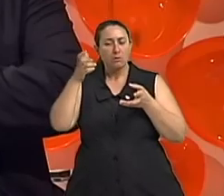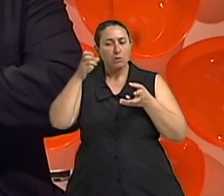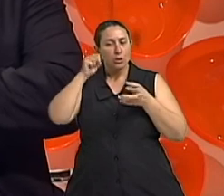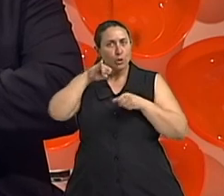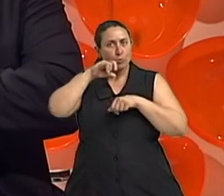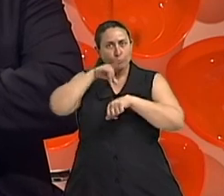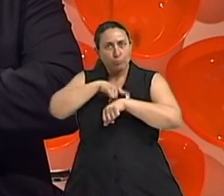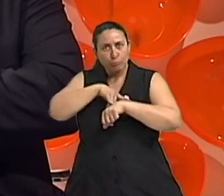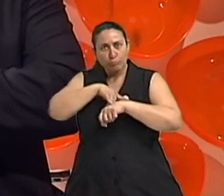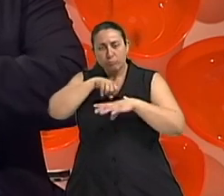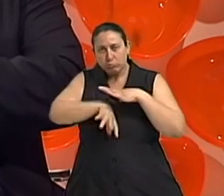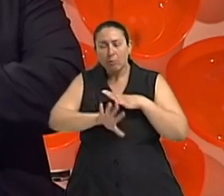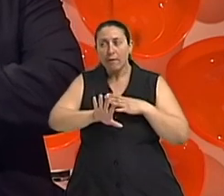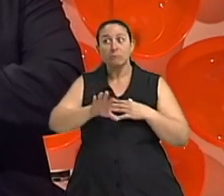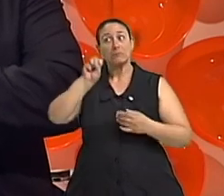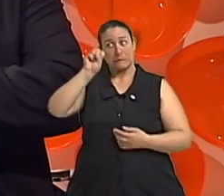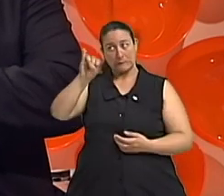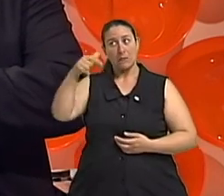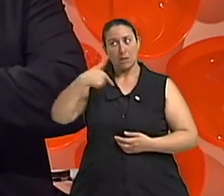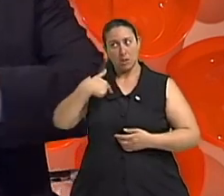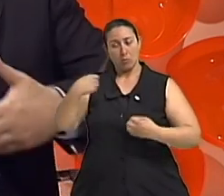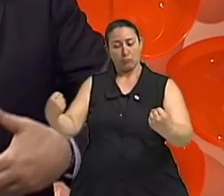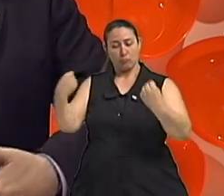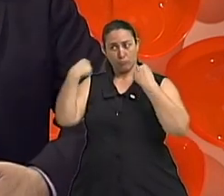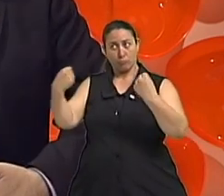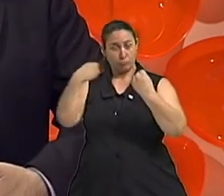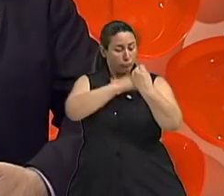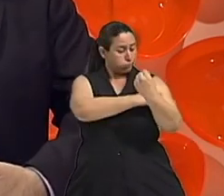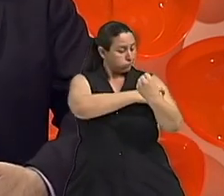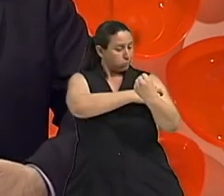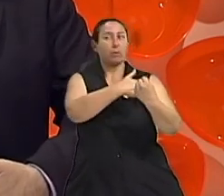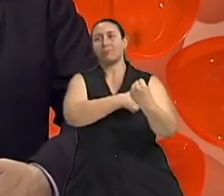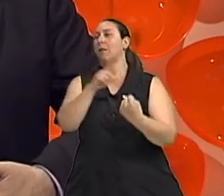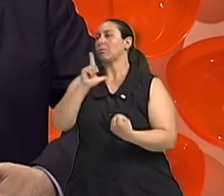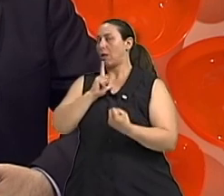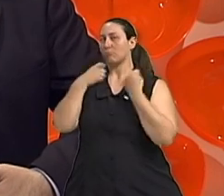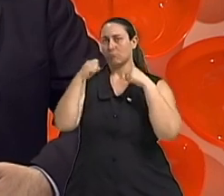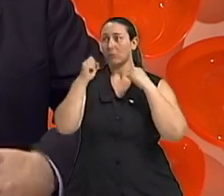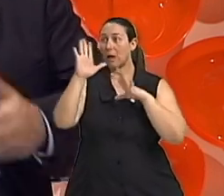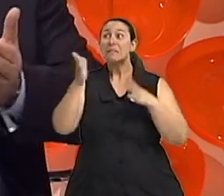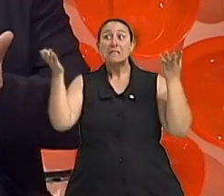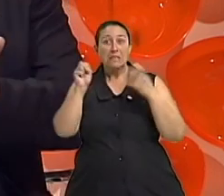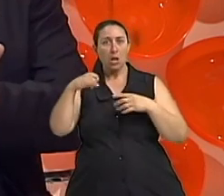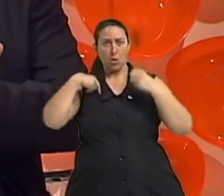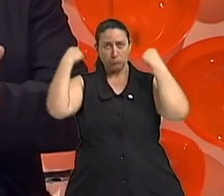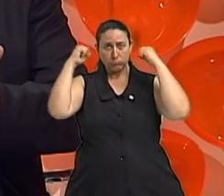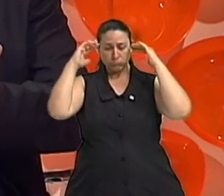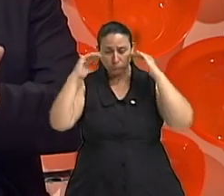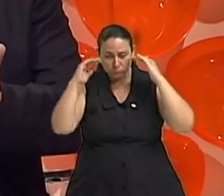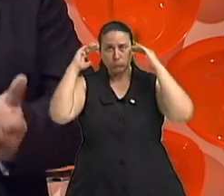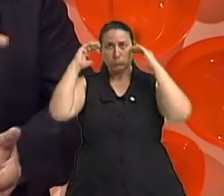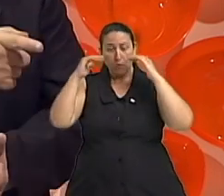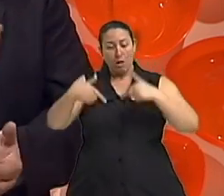o meu bíceps ele vai ficar exercitado se eu exercitar a minha musculatura pélvica ela vai ficar